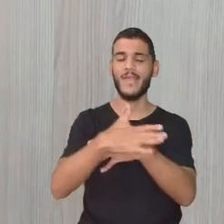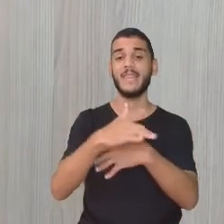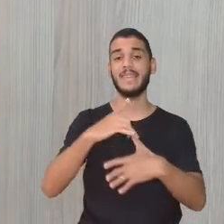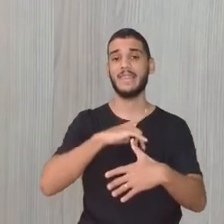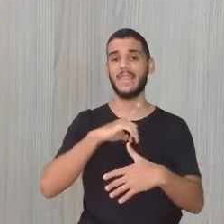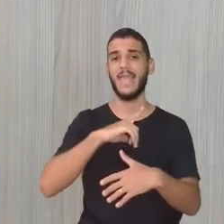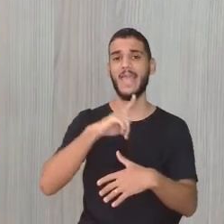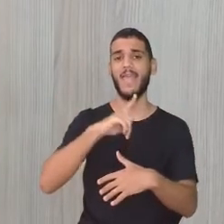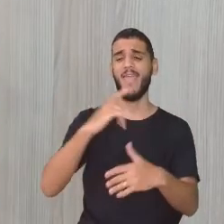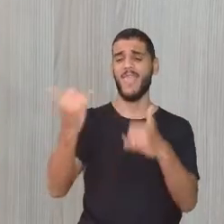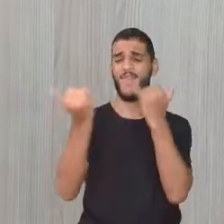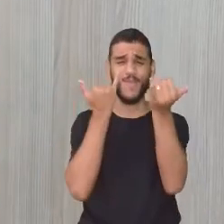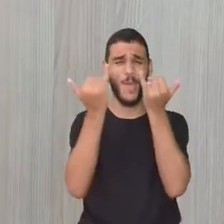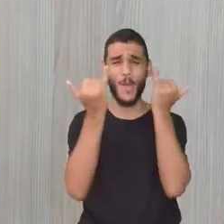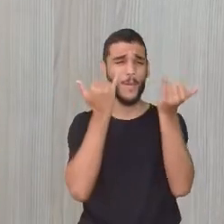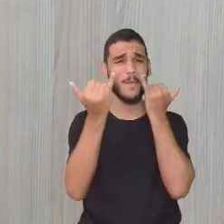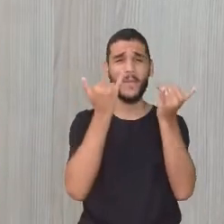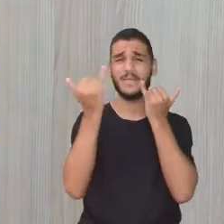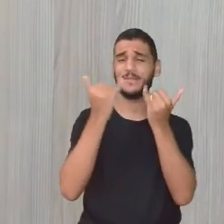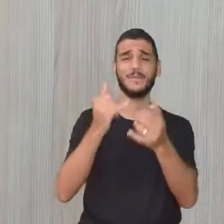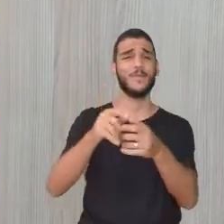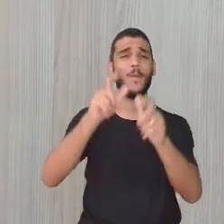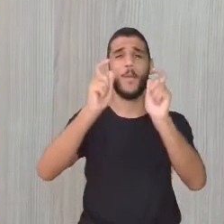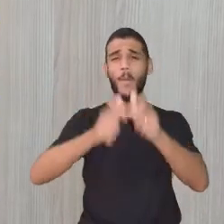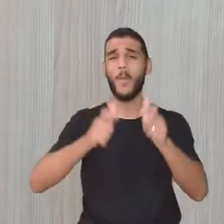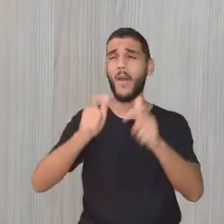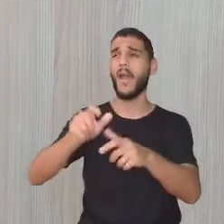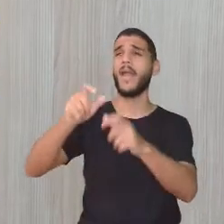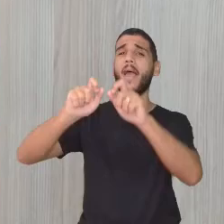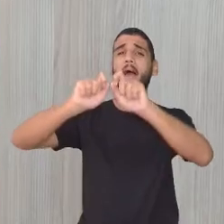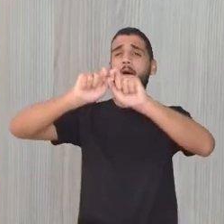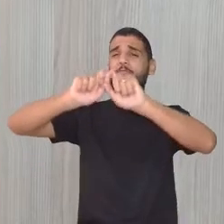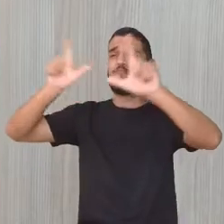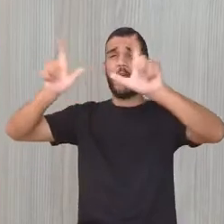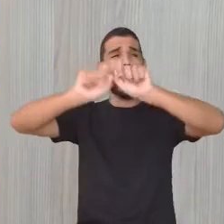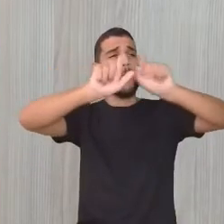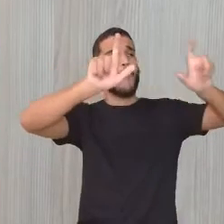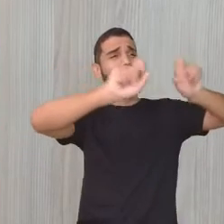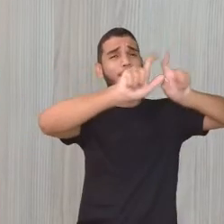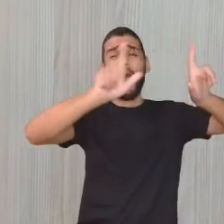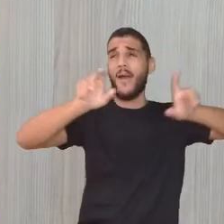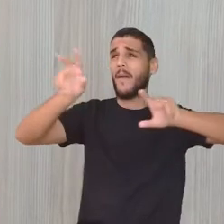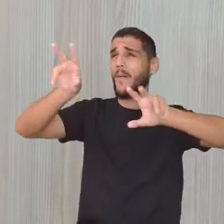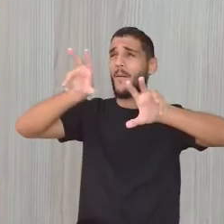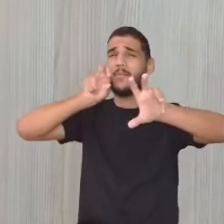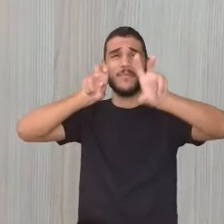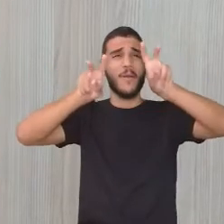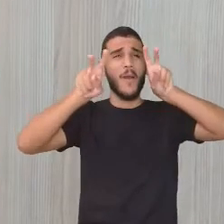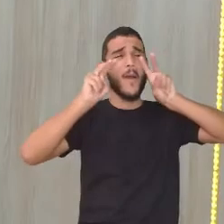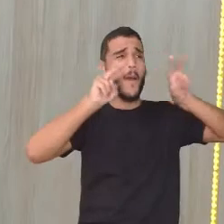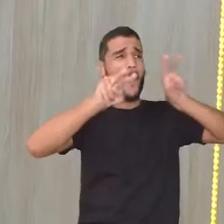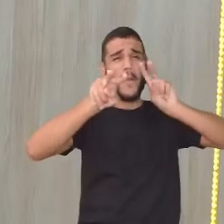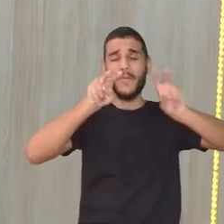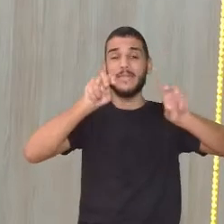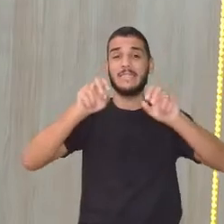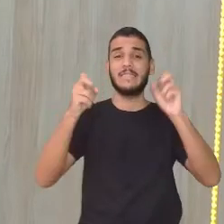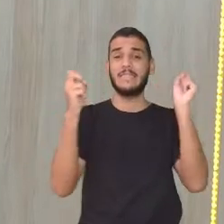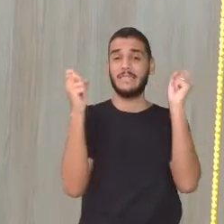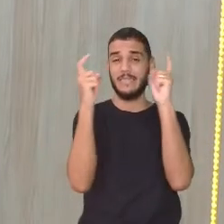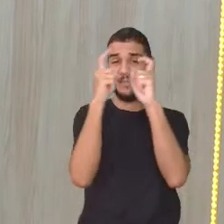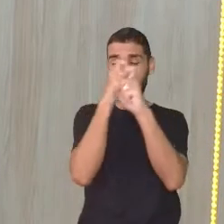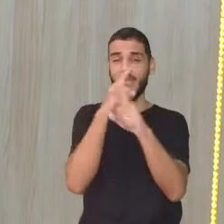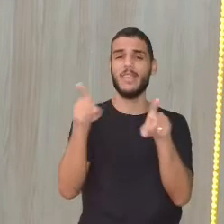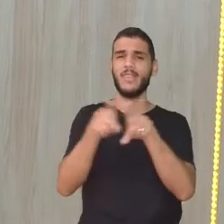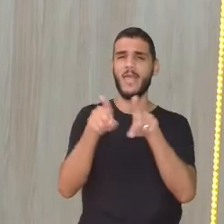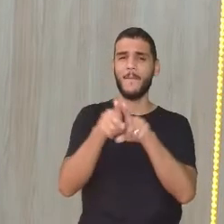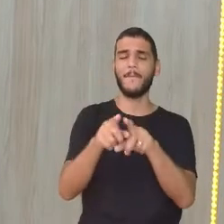informações, de propaganda. é. Isso, propaganda. escada em todo canto. Exatamente. Né? Então, essa poluição visual